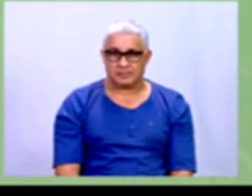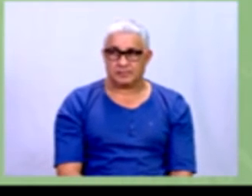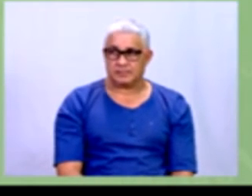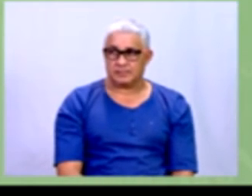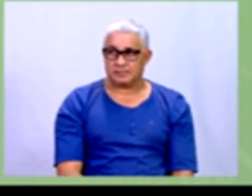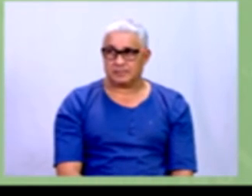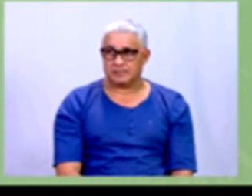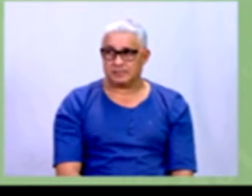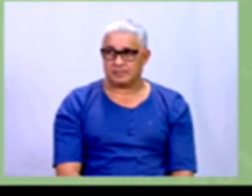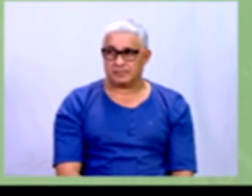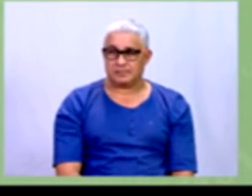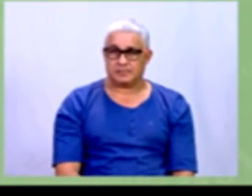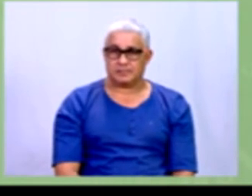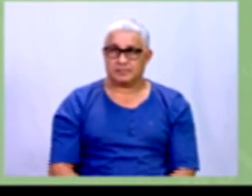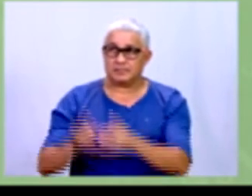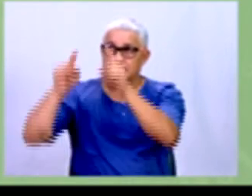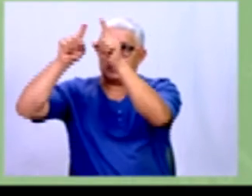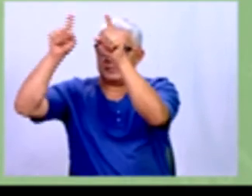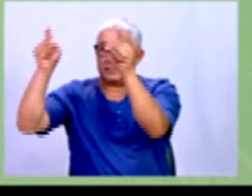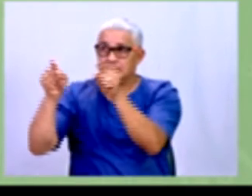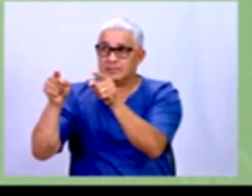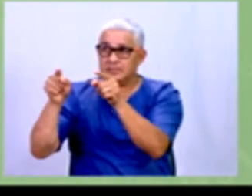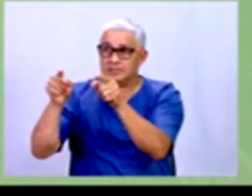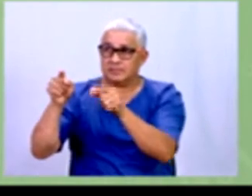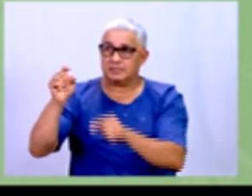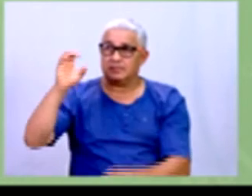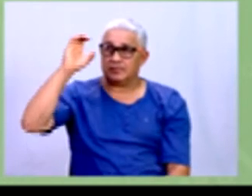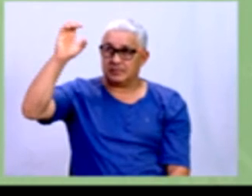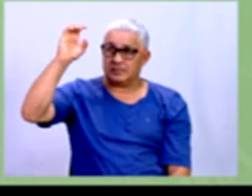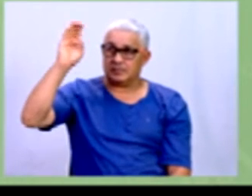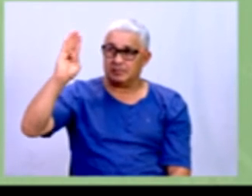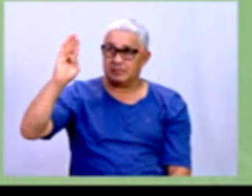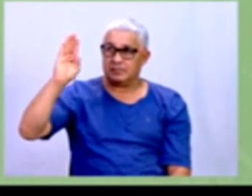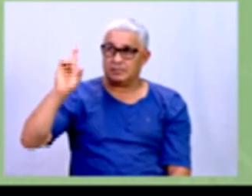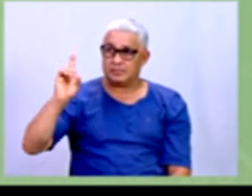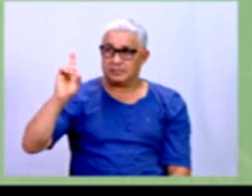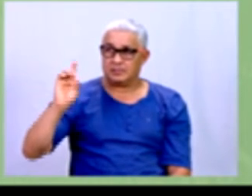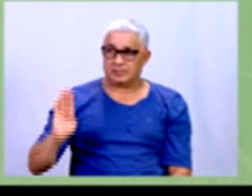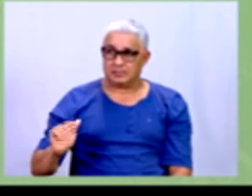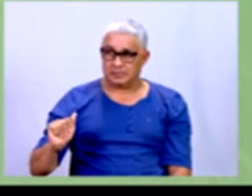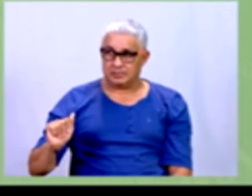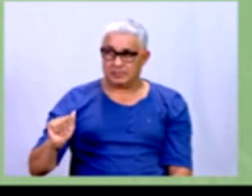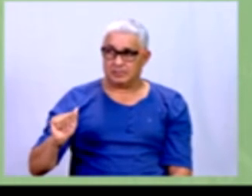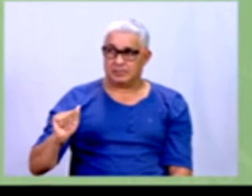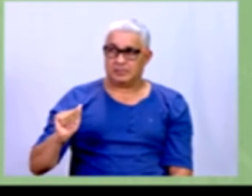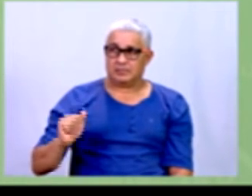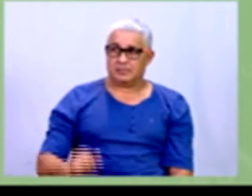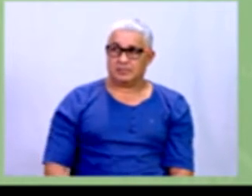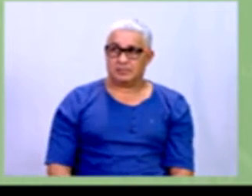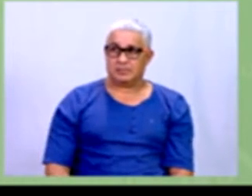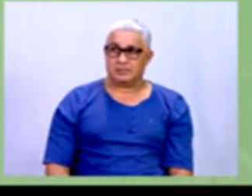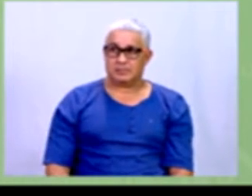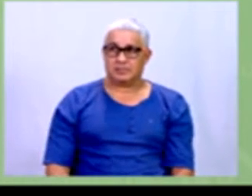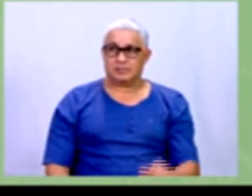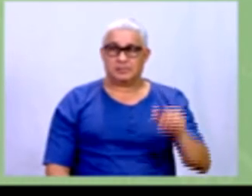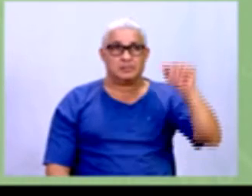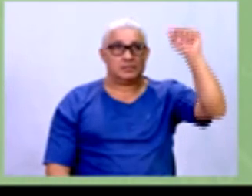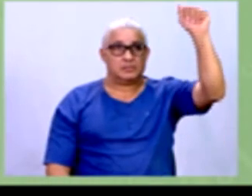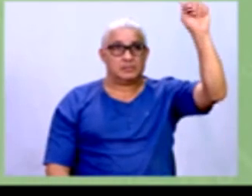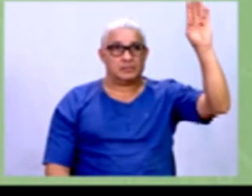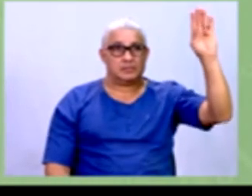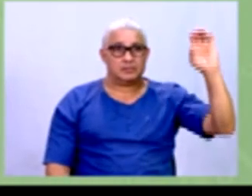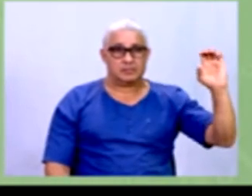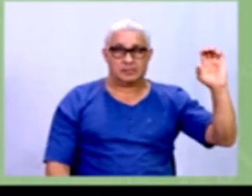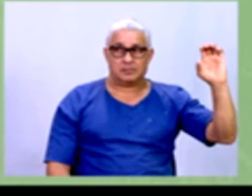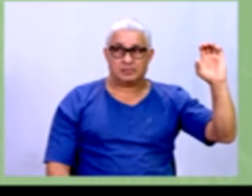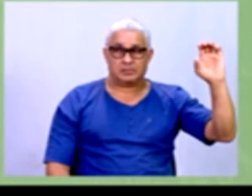Ele vai pelo primeiro aqui. Eu vou preencher todos já e a gente vai conversando. A turma A, turma B e turma C são os